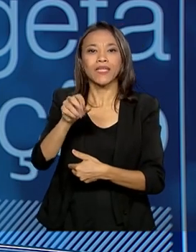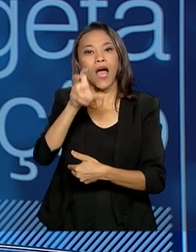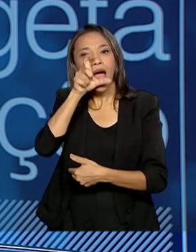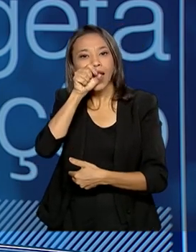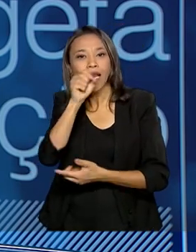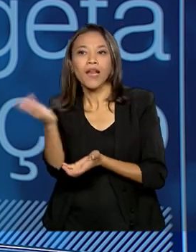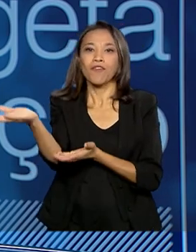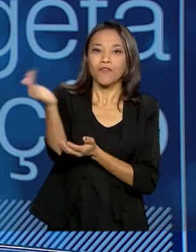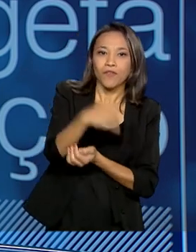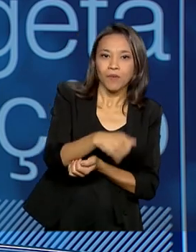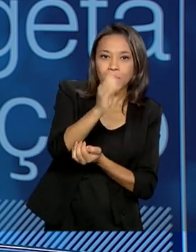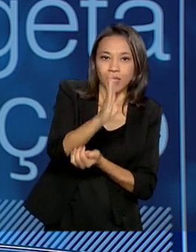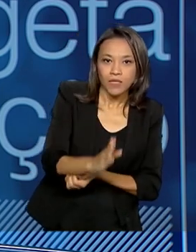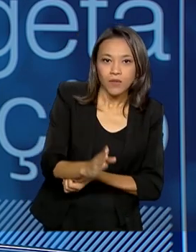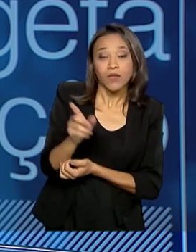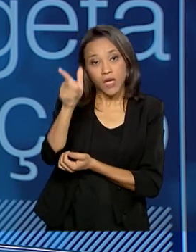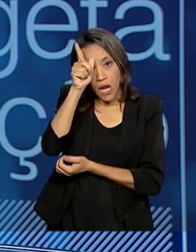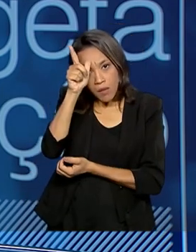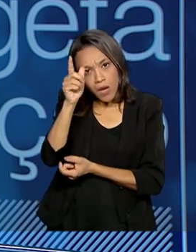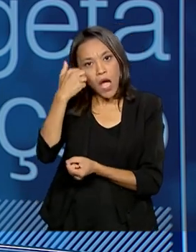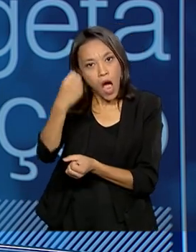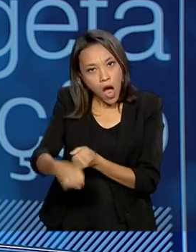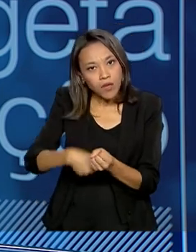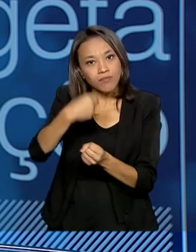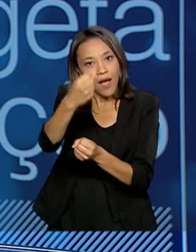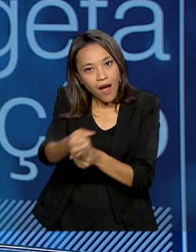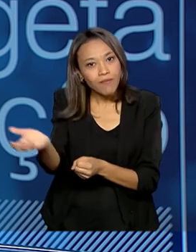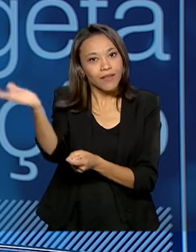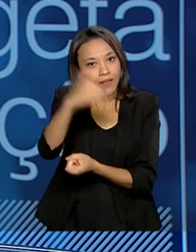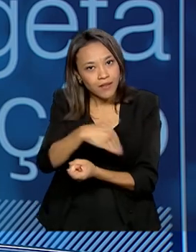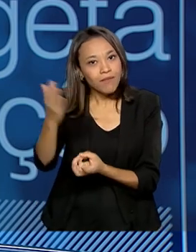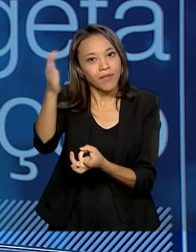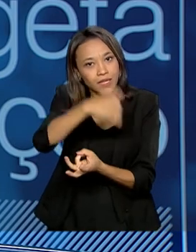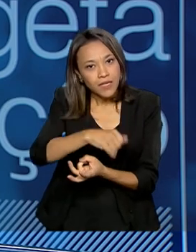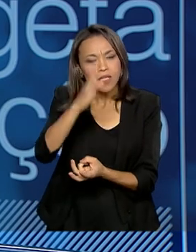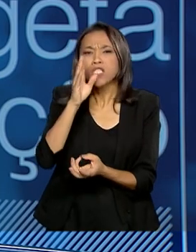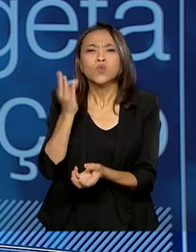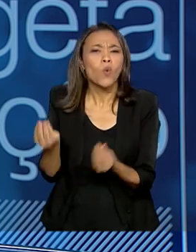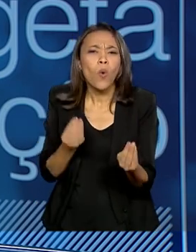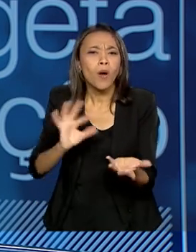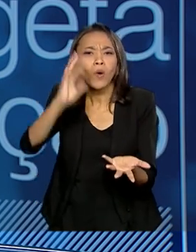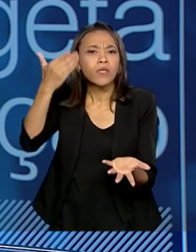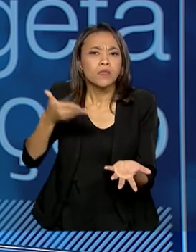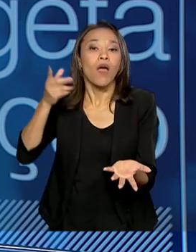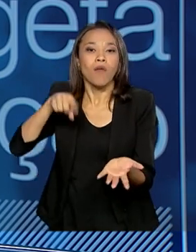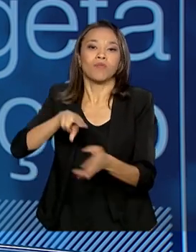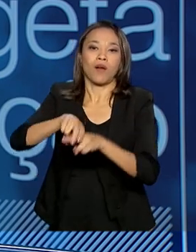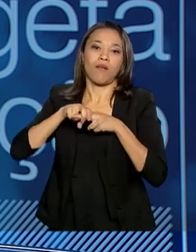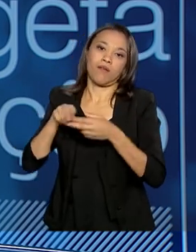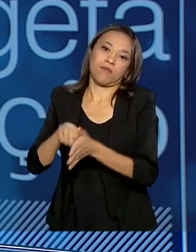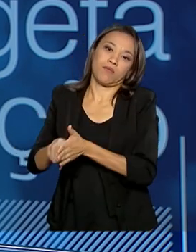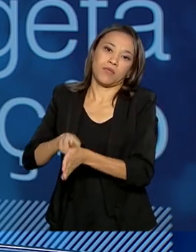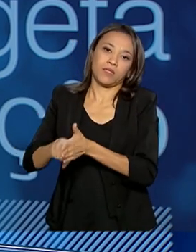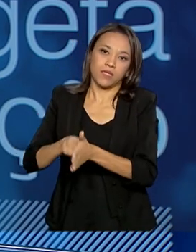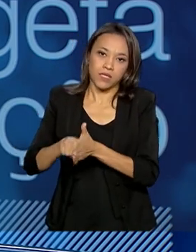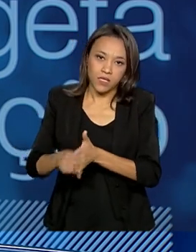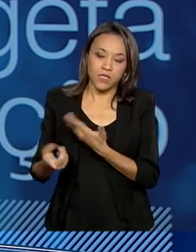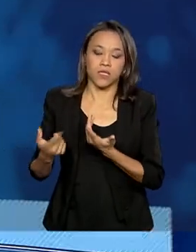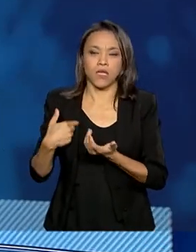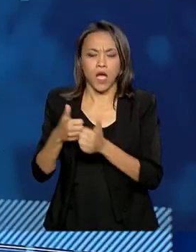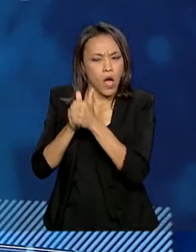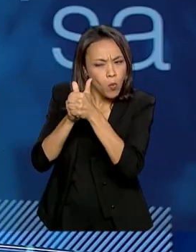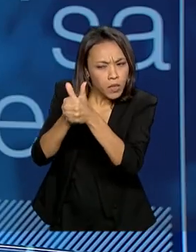Brasil. E cada ano, a Alemanha vai trazer mais. Então, isso é feito por meio da pesquisa, do monitoramento, do